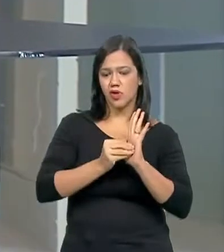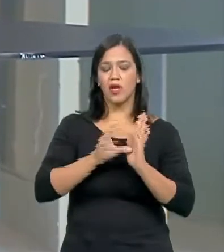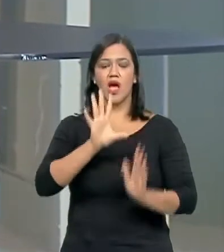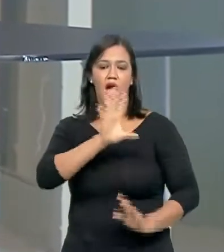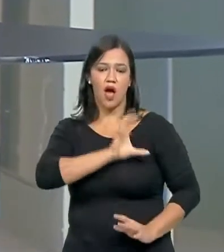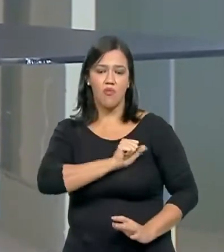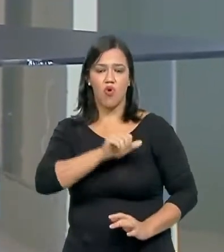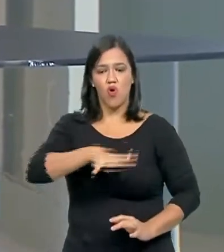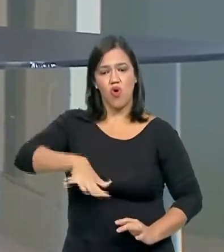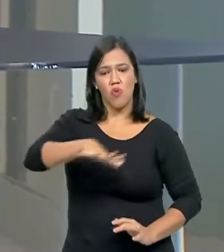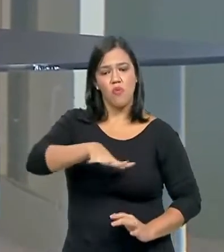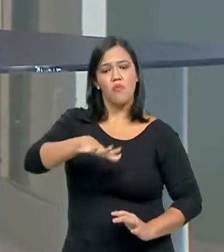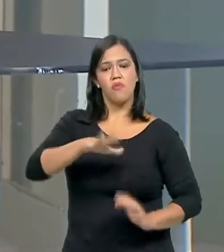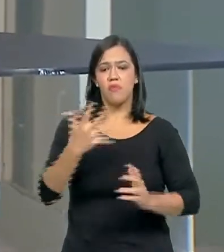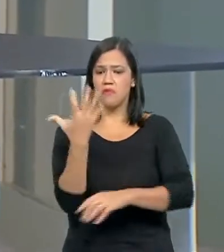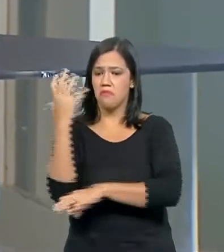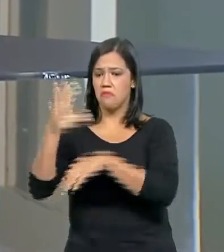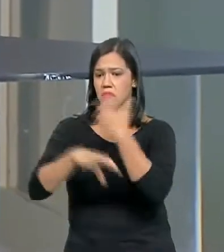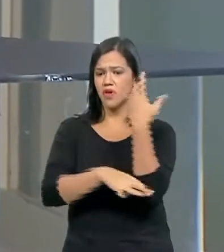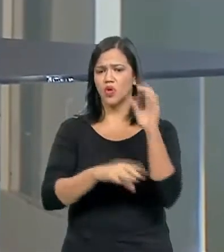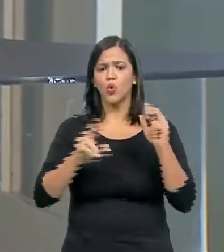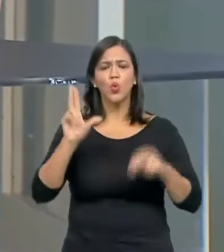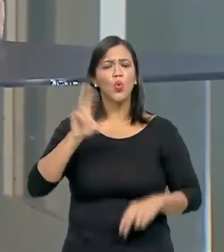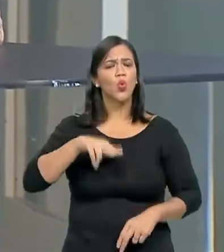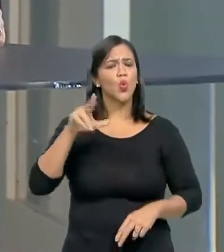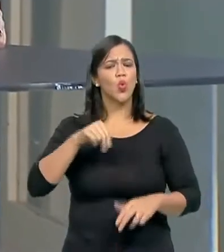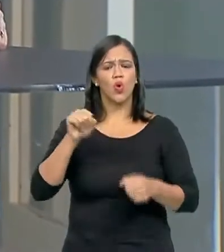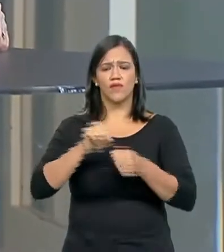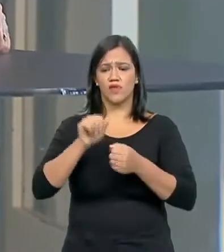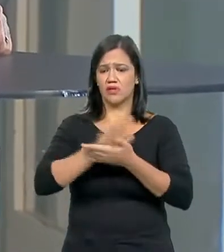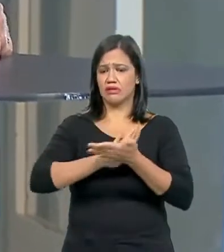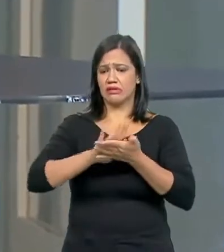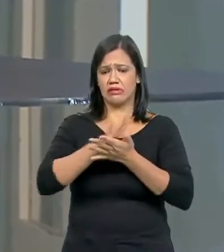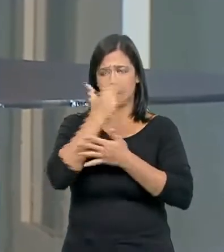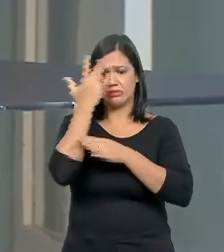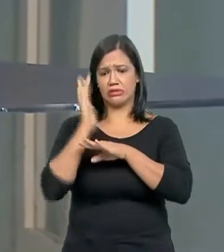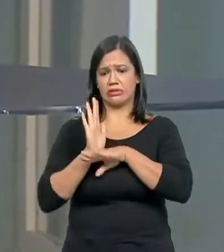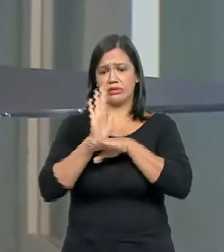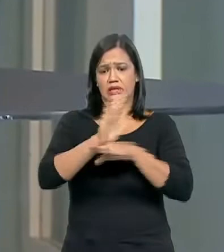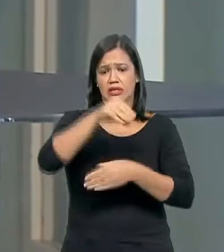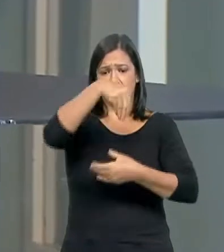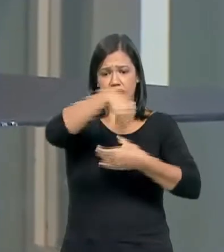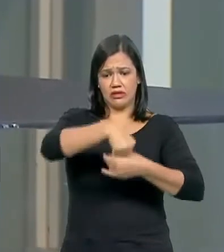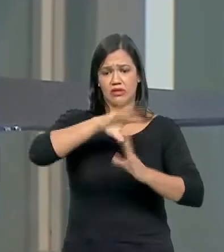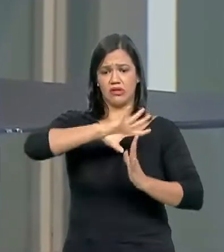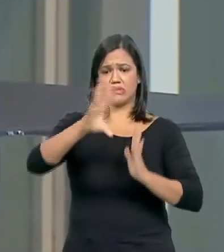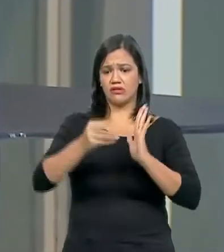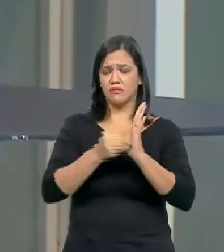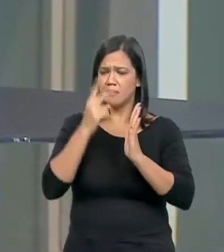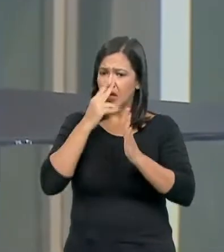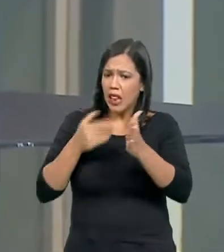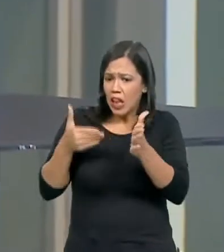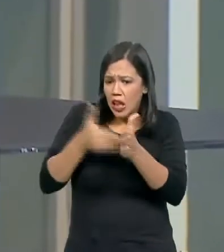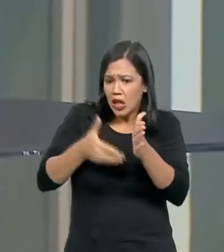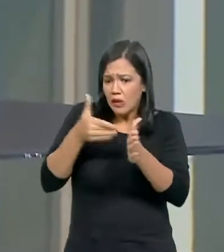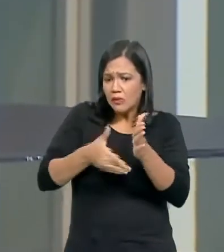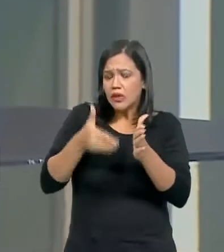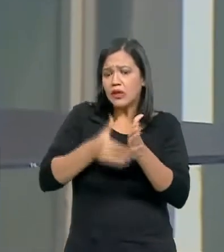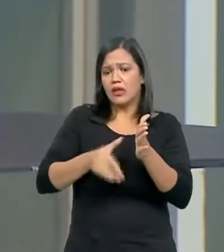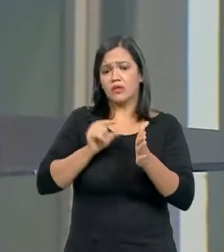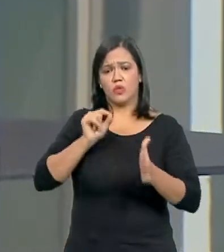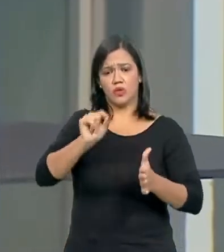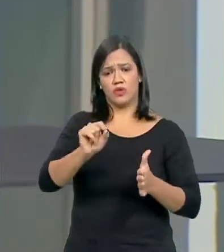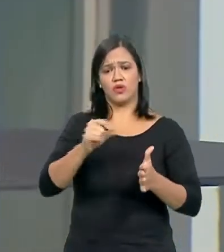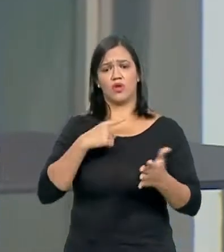ambiente, mas nunca fizeram nada por aqueles que estão dentro da Amazônia, completamente cerceados por uma situação